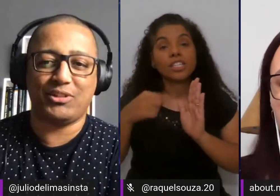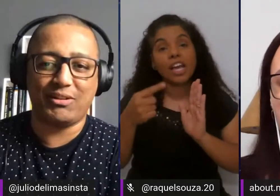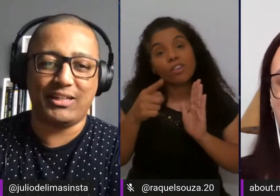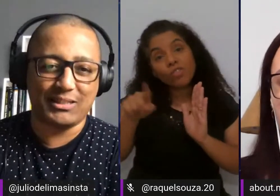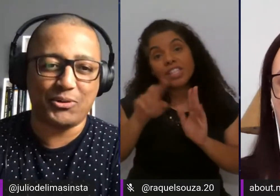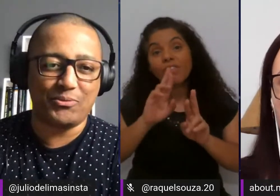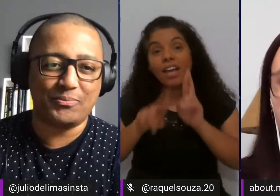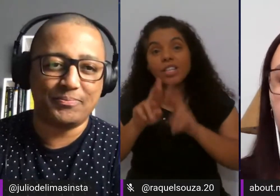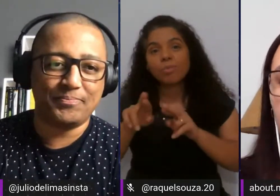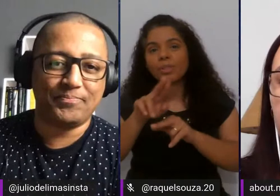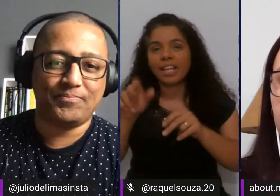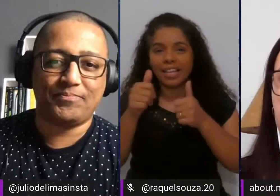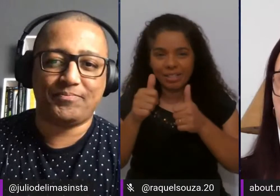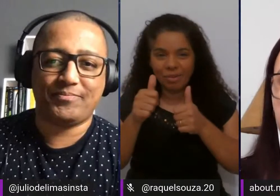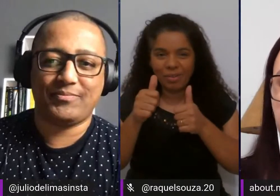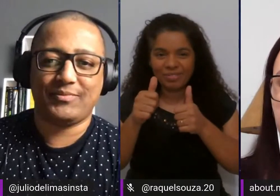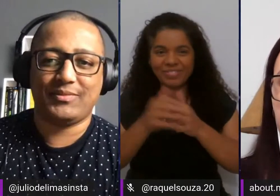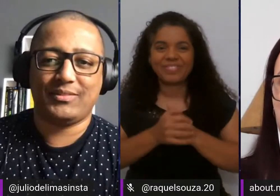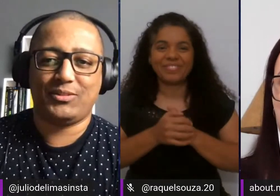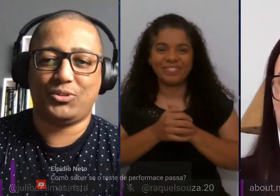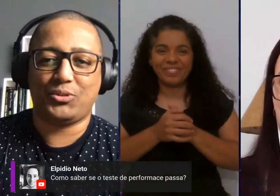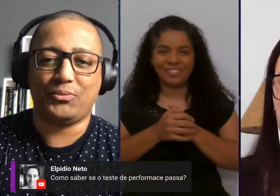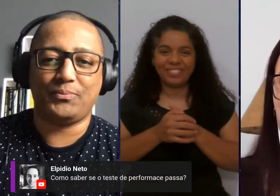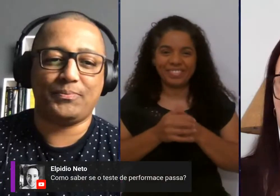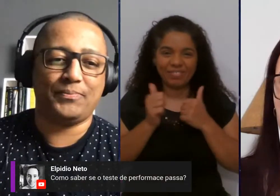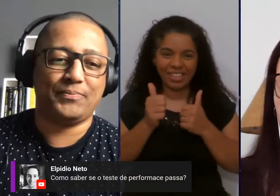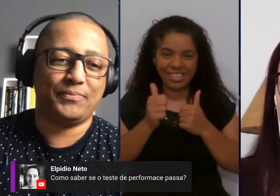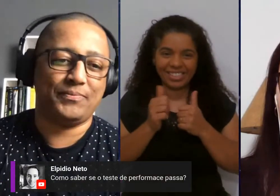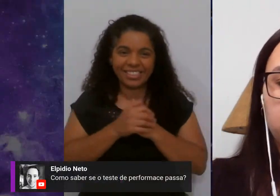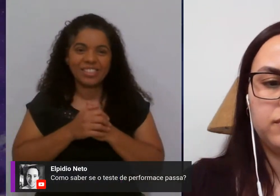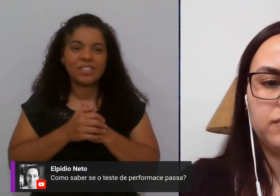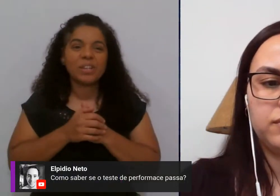vai respondendo aí tá bom beleza show